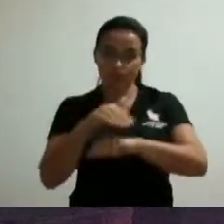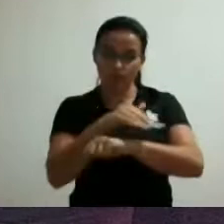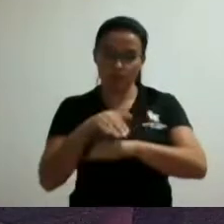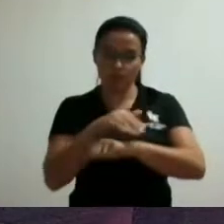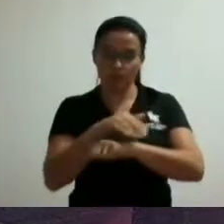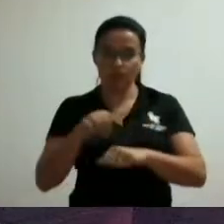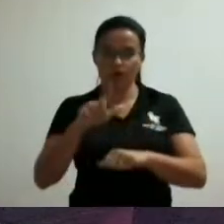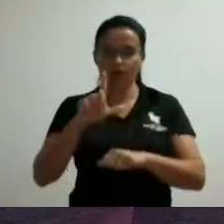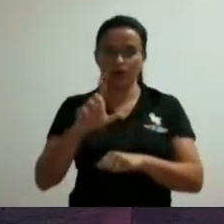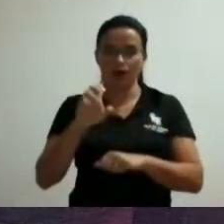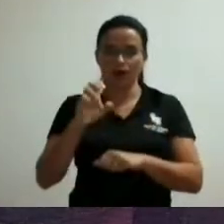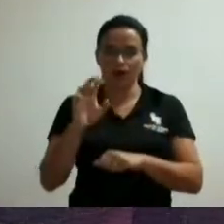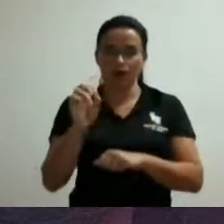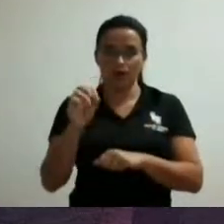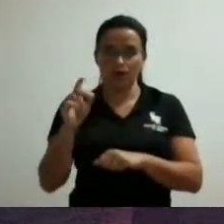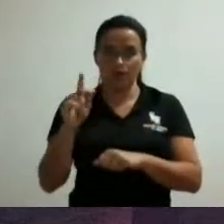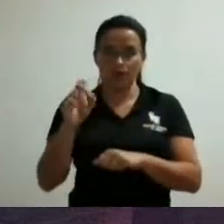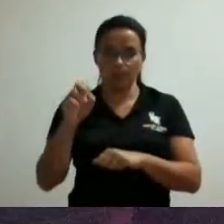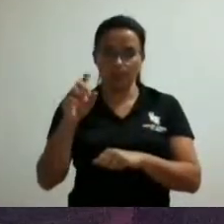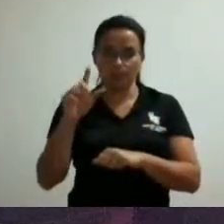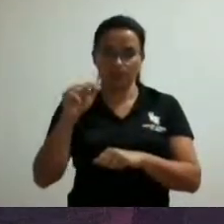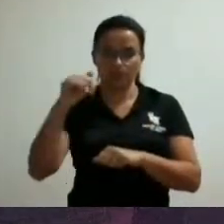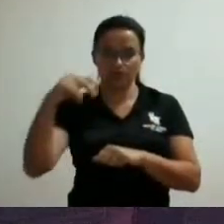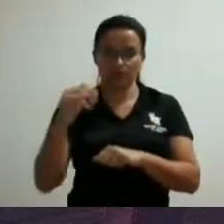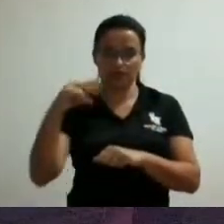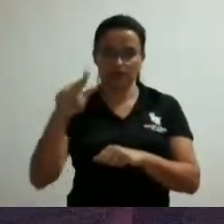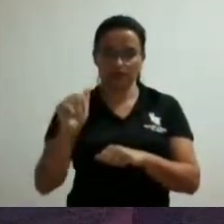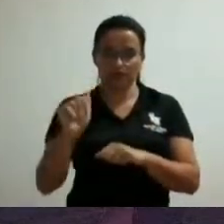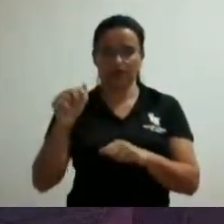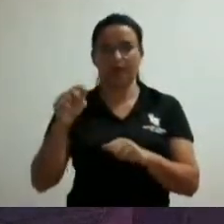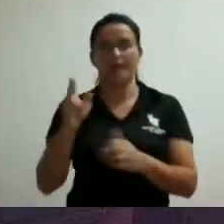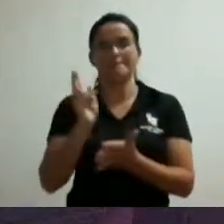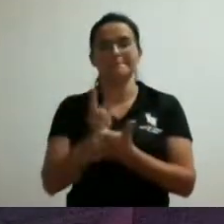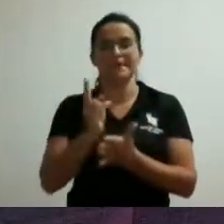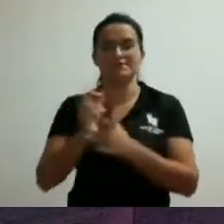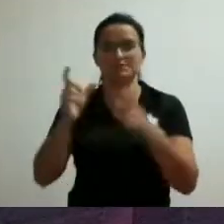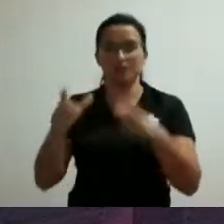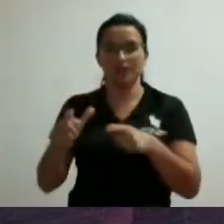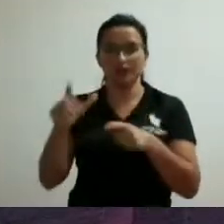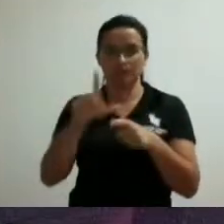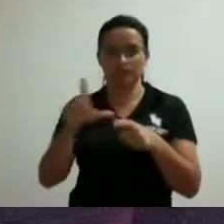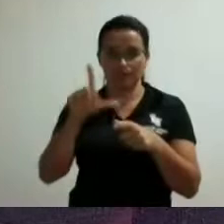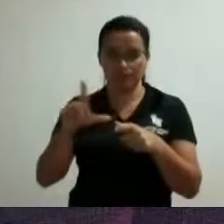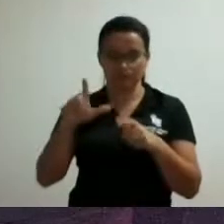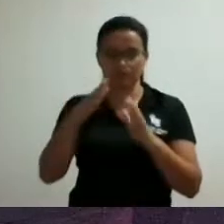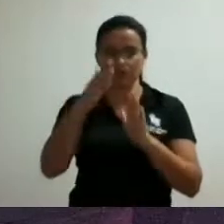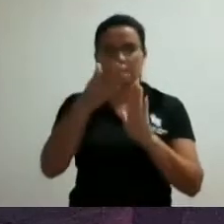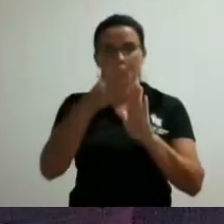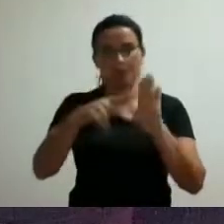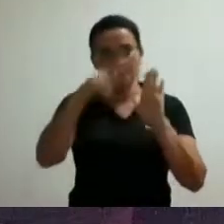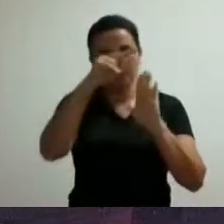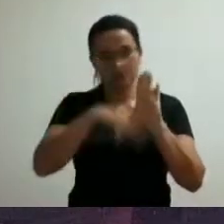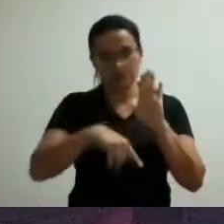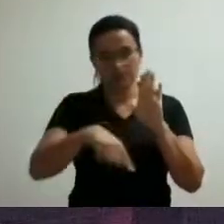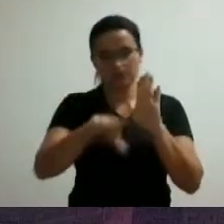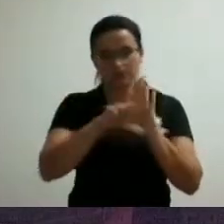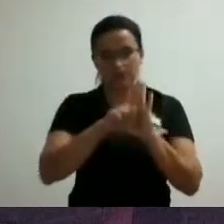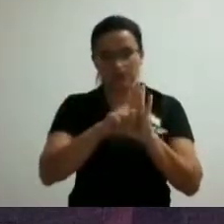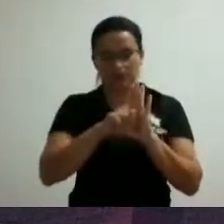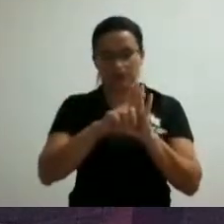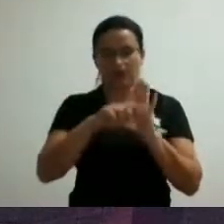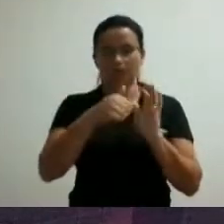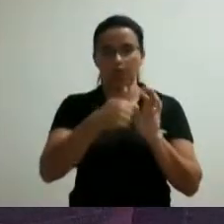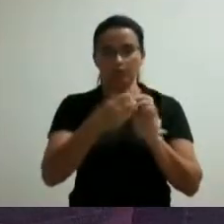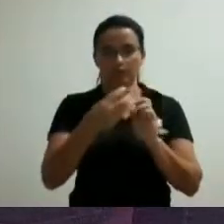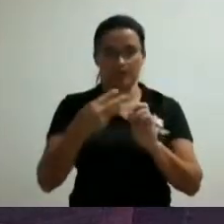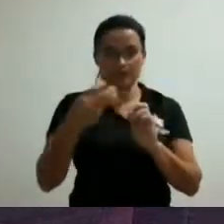teodoro fernandes no bairro linhares proposição pro red lei 135 barra 2021 de autoria